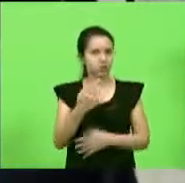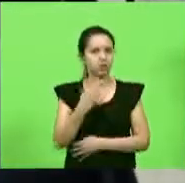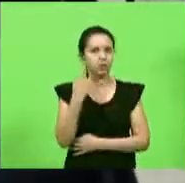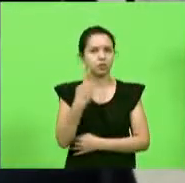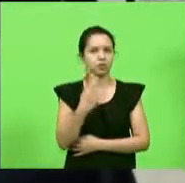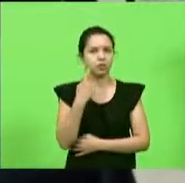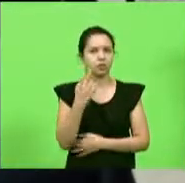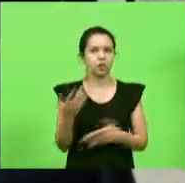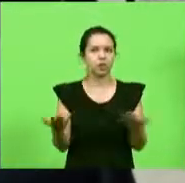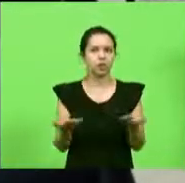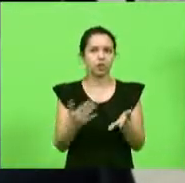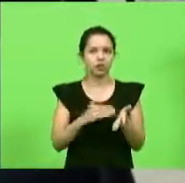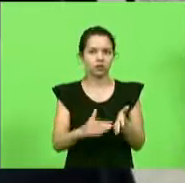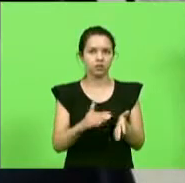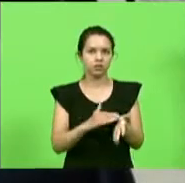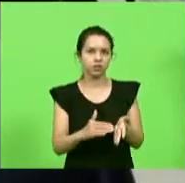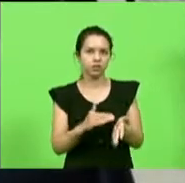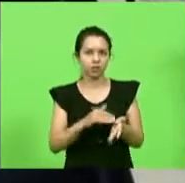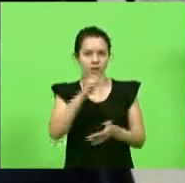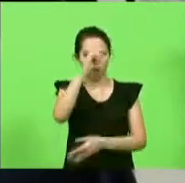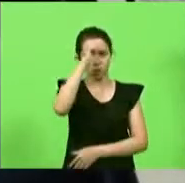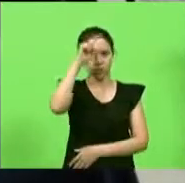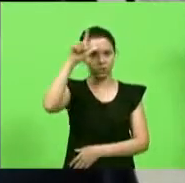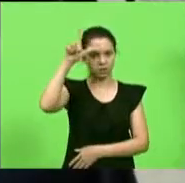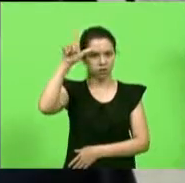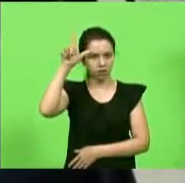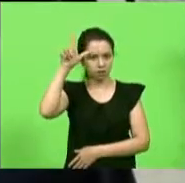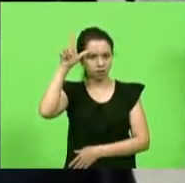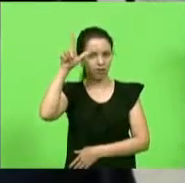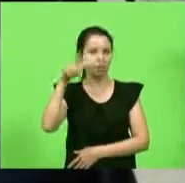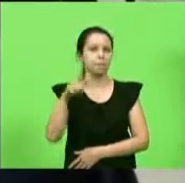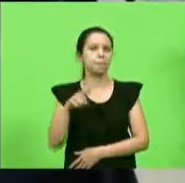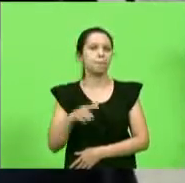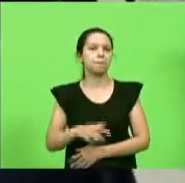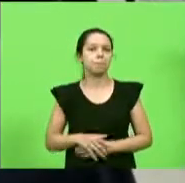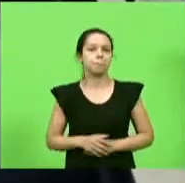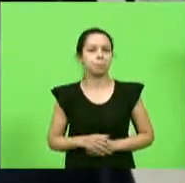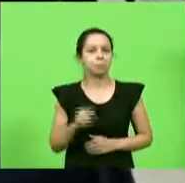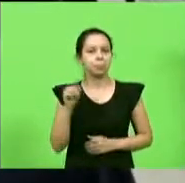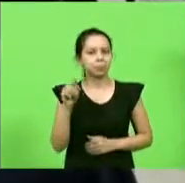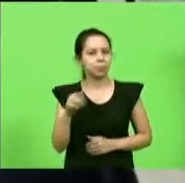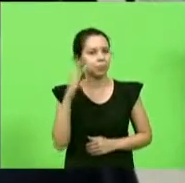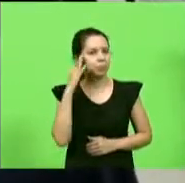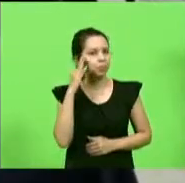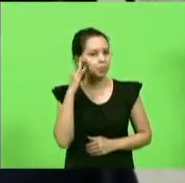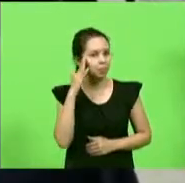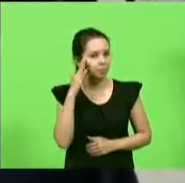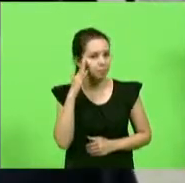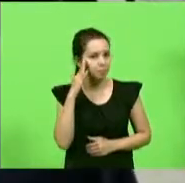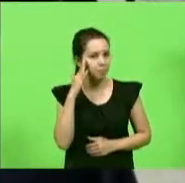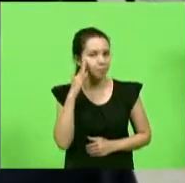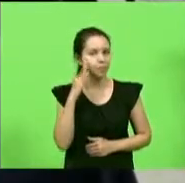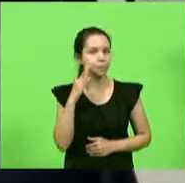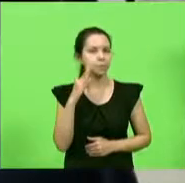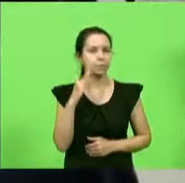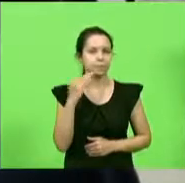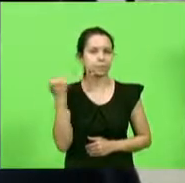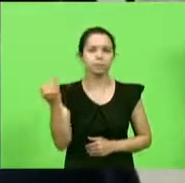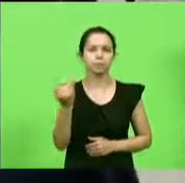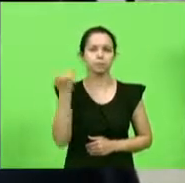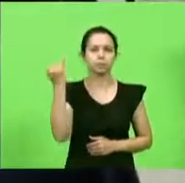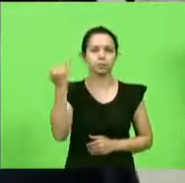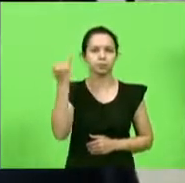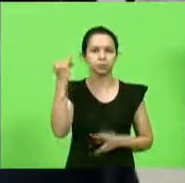agora secretário da agricultura Altair Silva por compreender essa essa esse chamamento